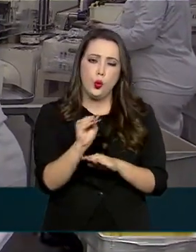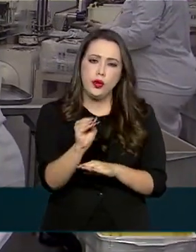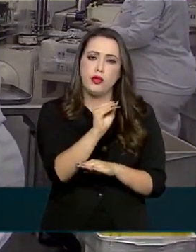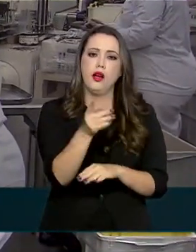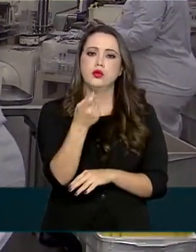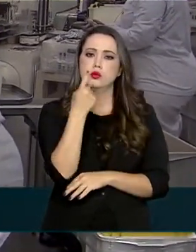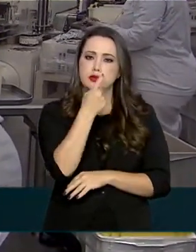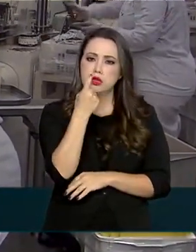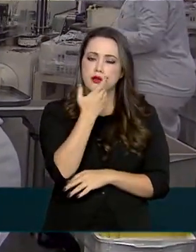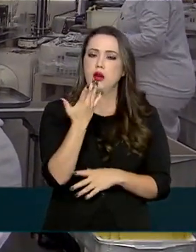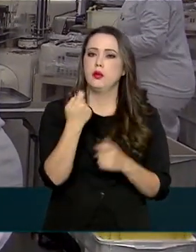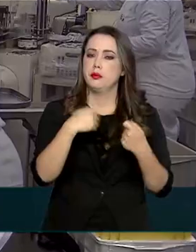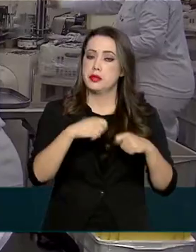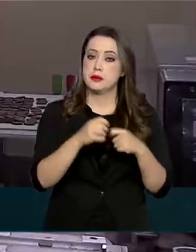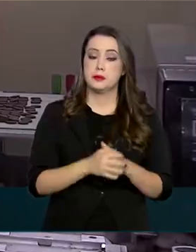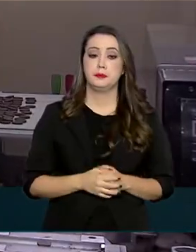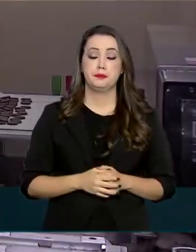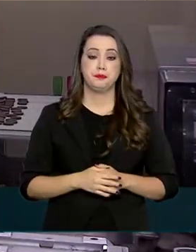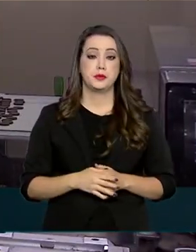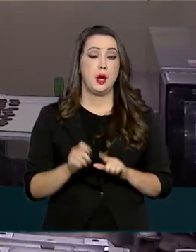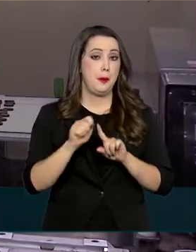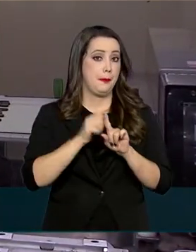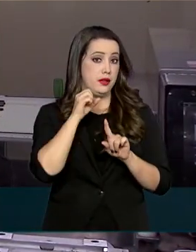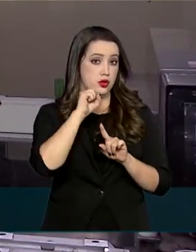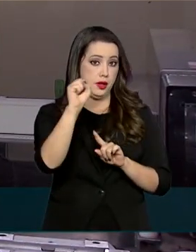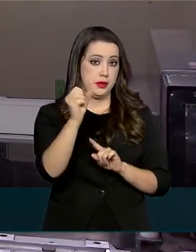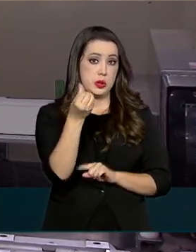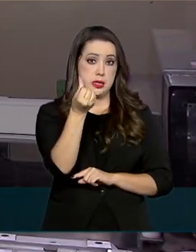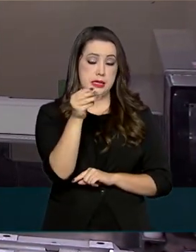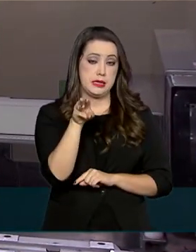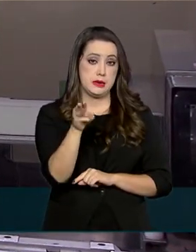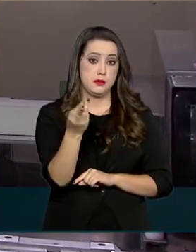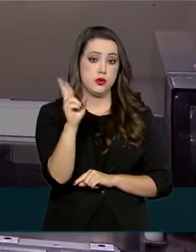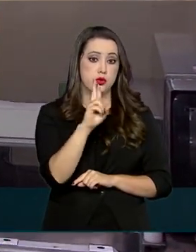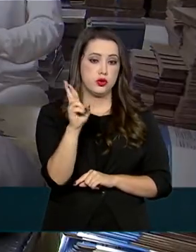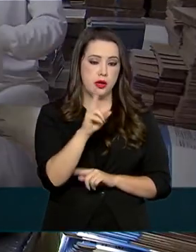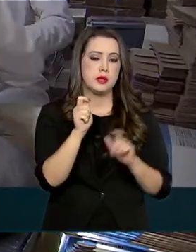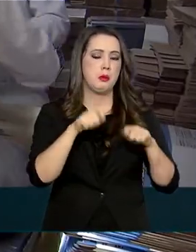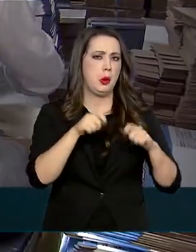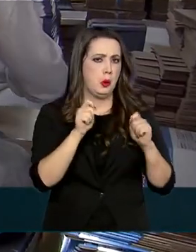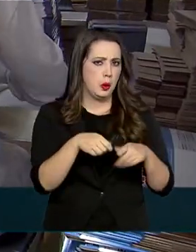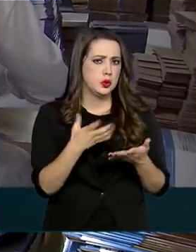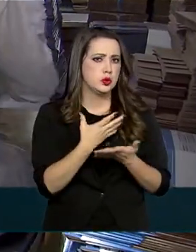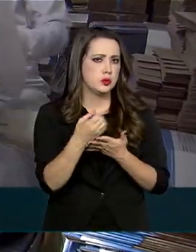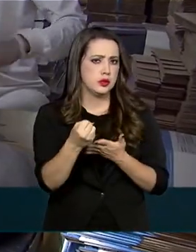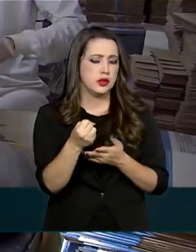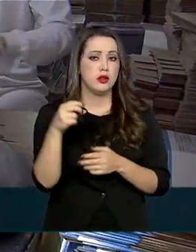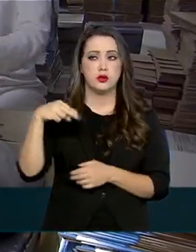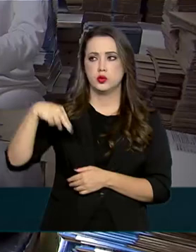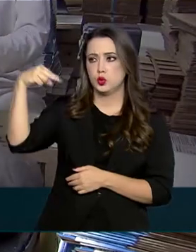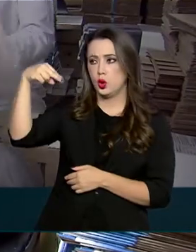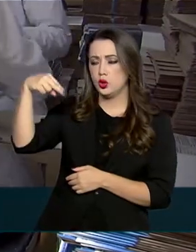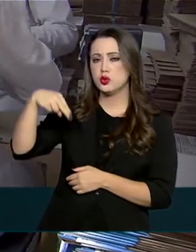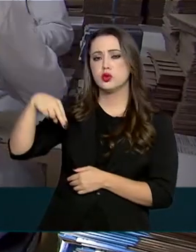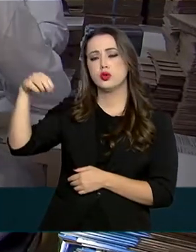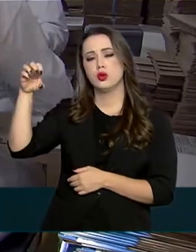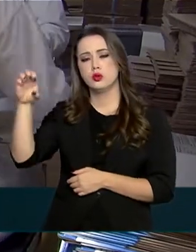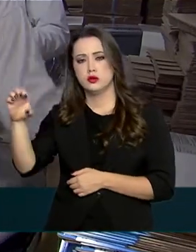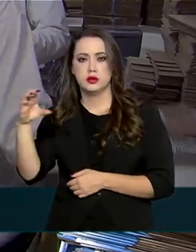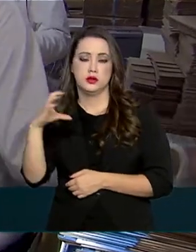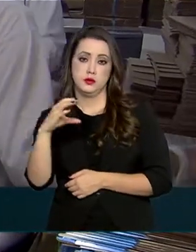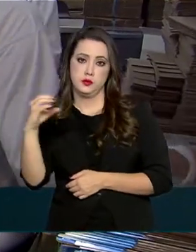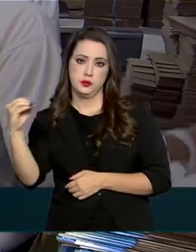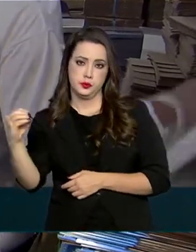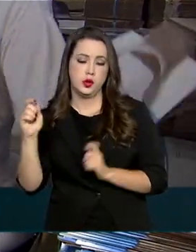R$ 6 bilhões estão disponíveis para pequenos empreendedores das regiões norte, nordeste